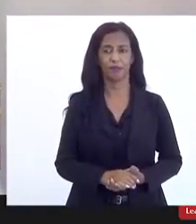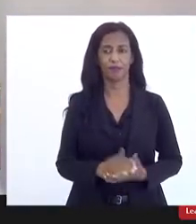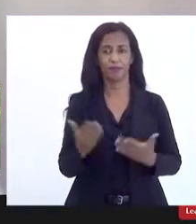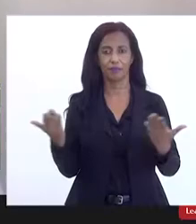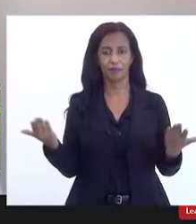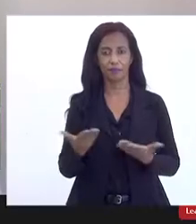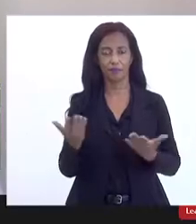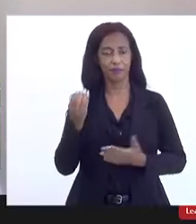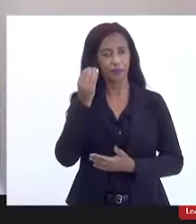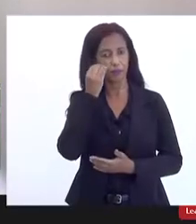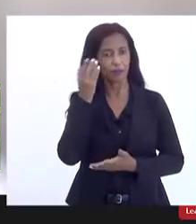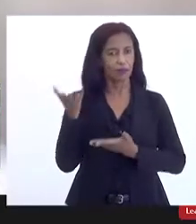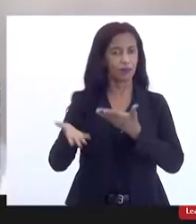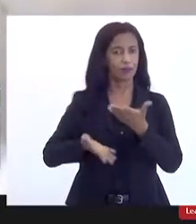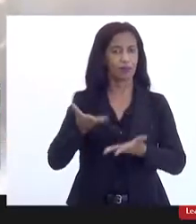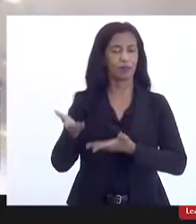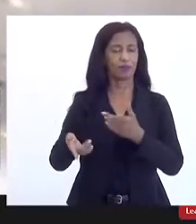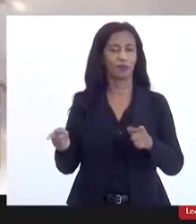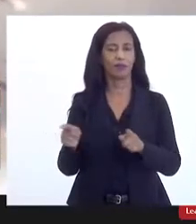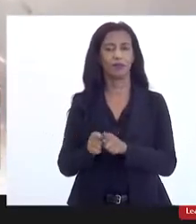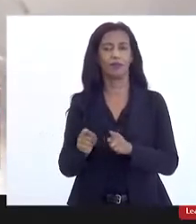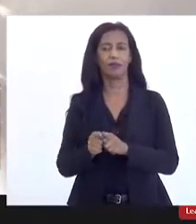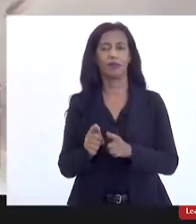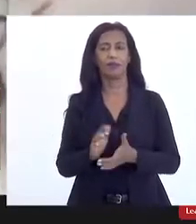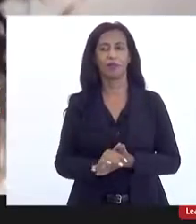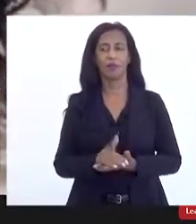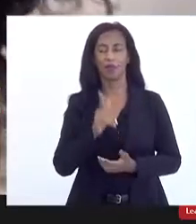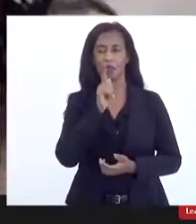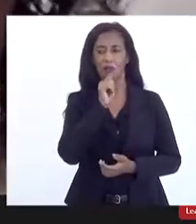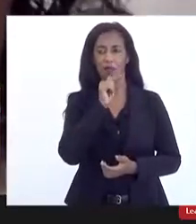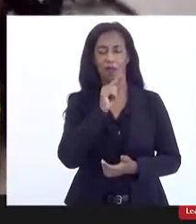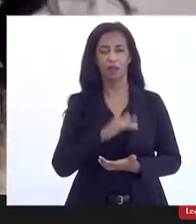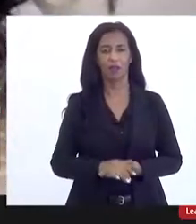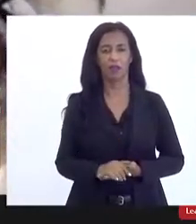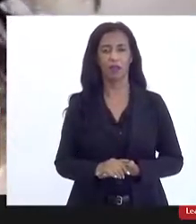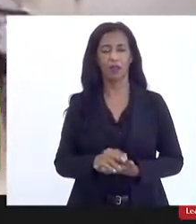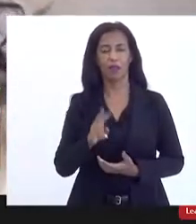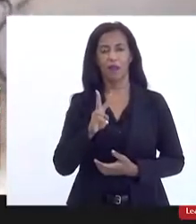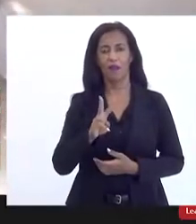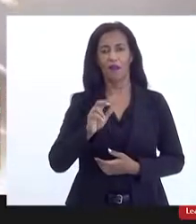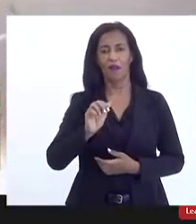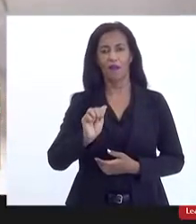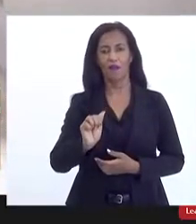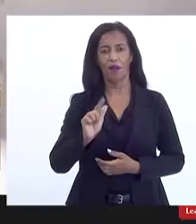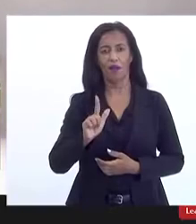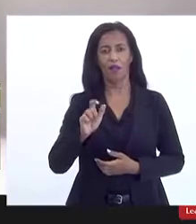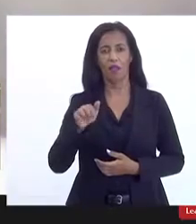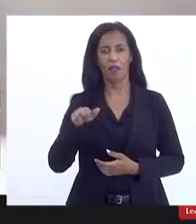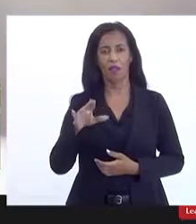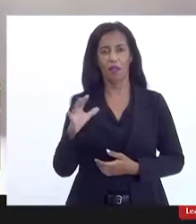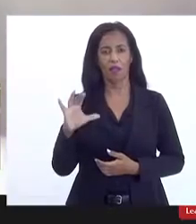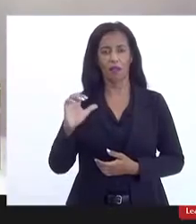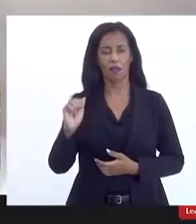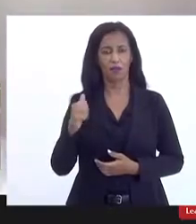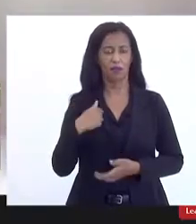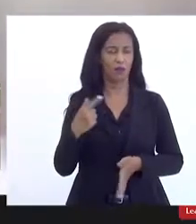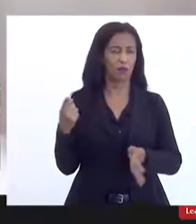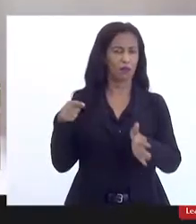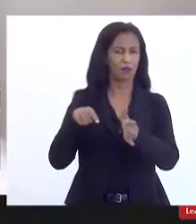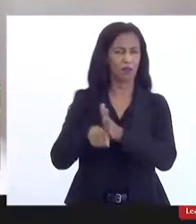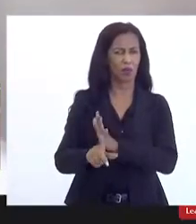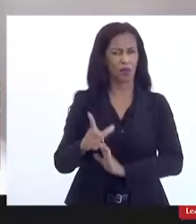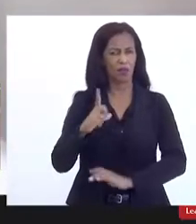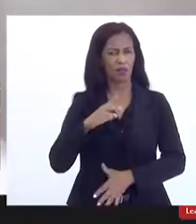tentar tratar um pouco também a questão aqui de água na cidade de Valença eu pergunto se há algum